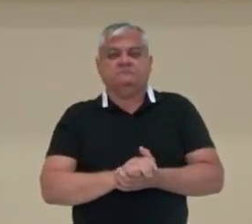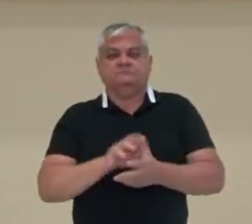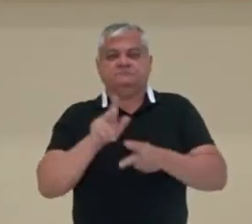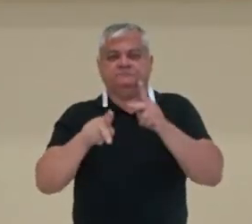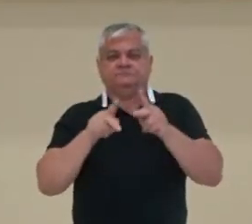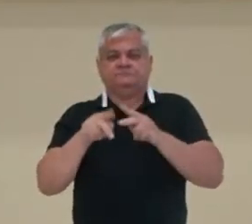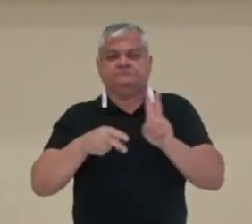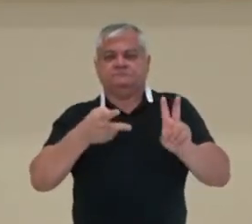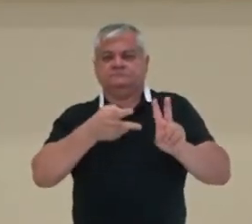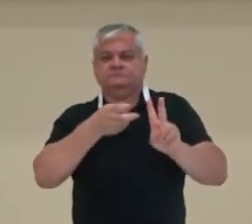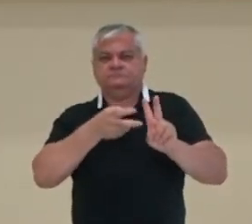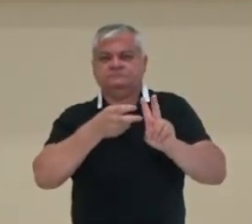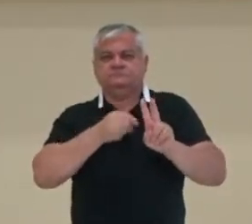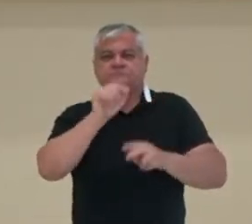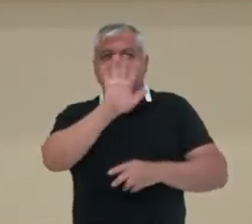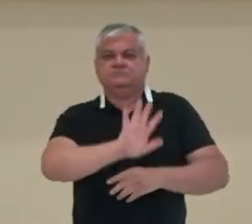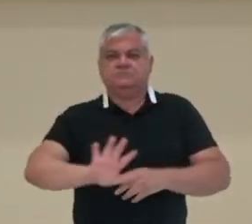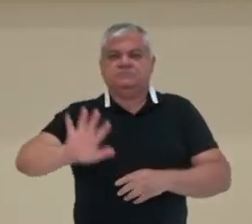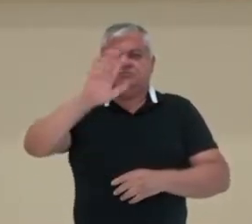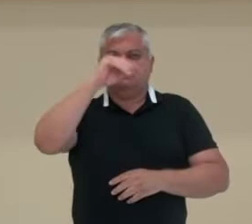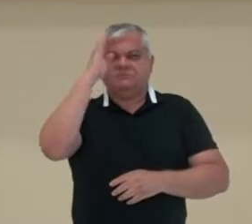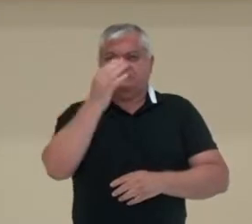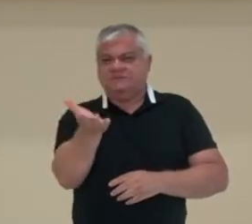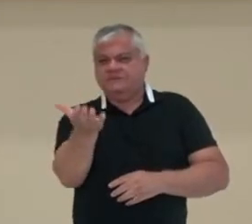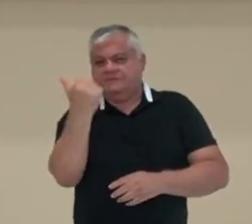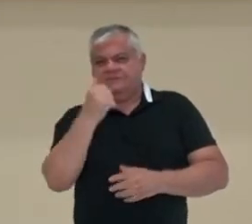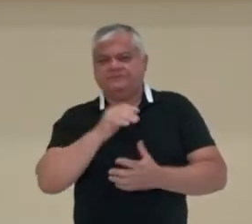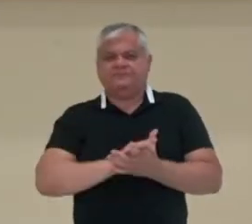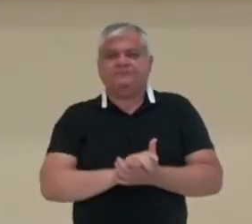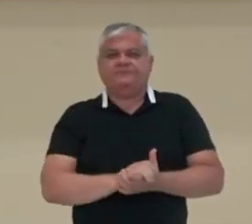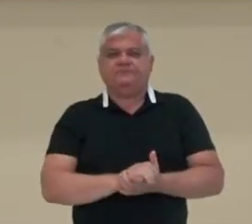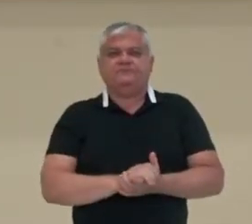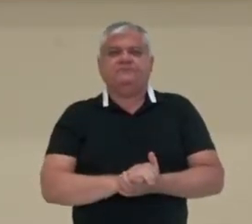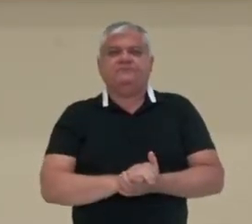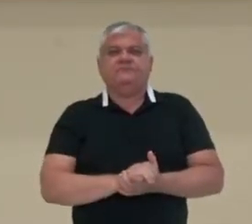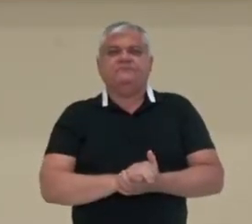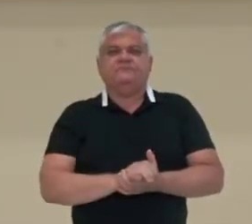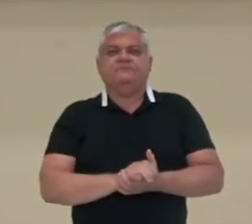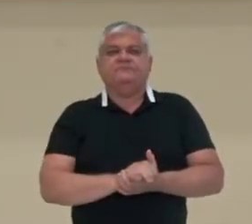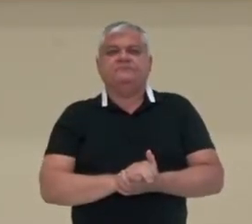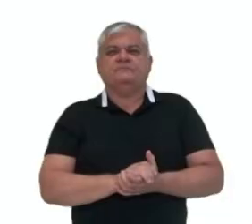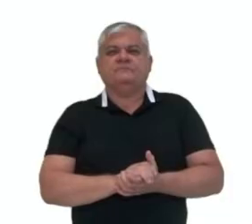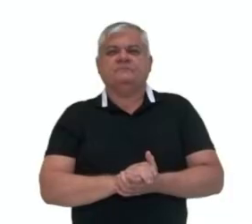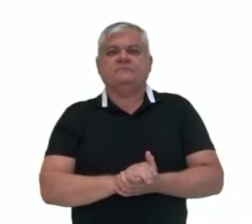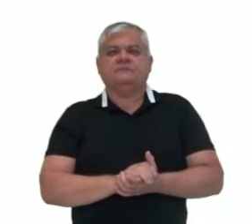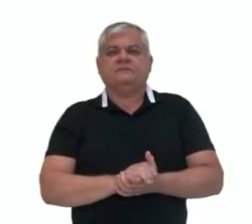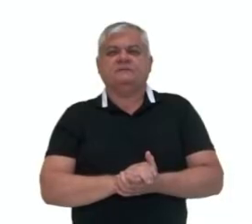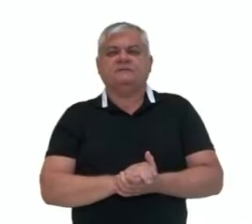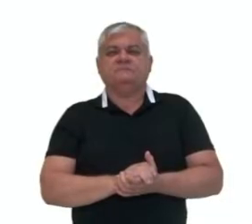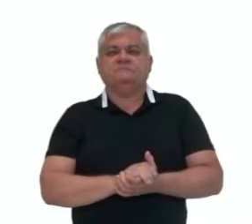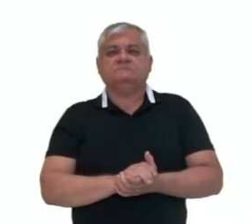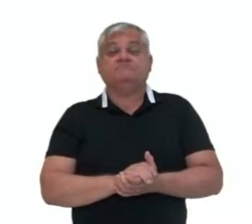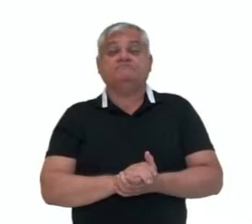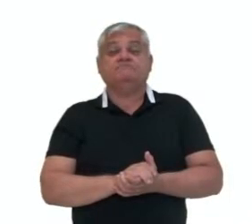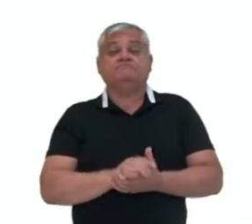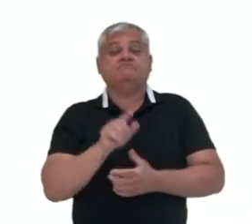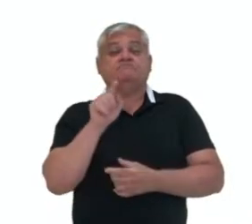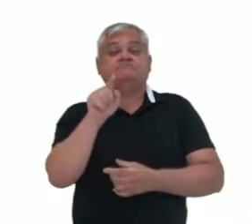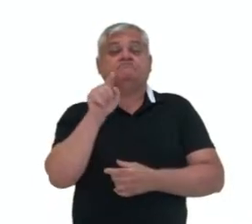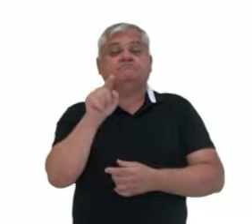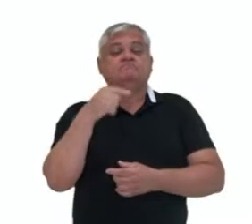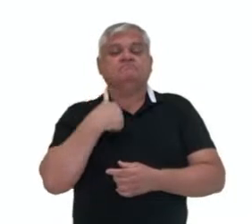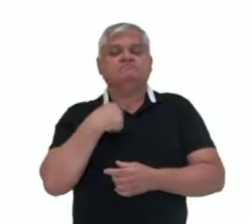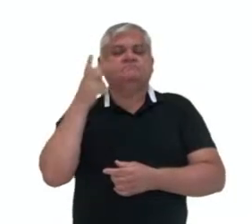atual território do Brasil. Bora lá? Embarque nessa aventura! Olá! Gostaria que vocês fossem agora os nossos